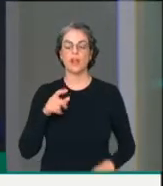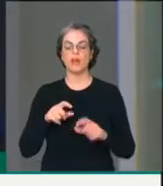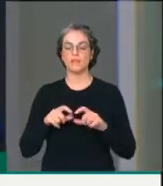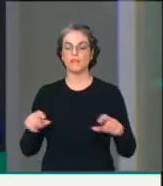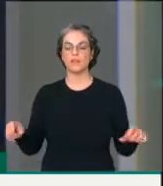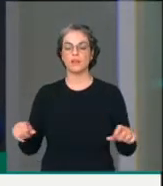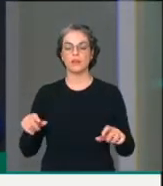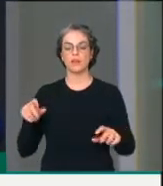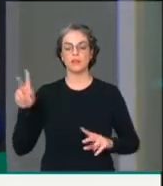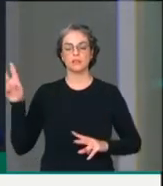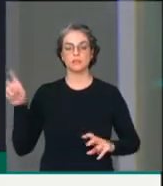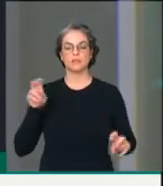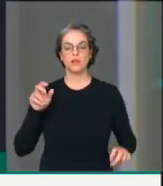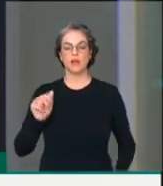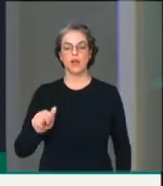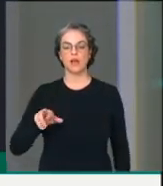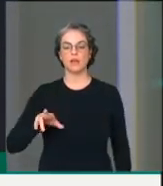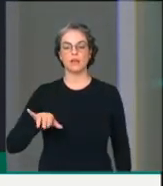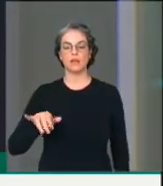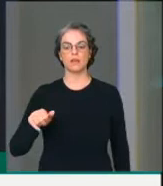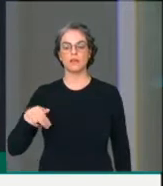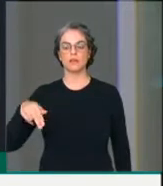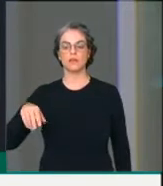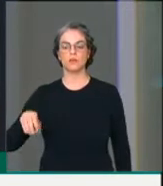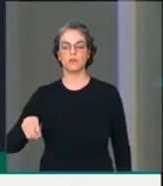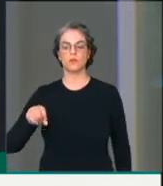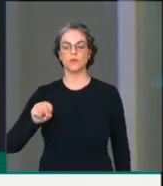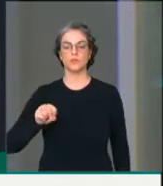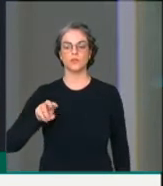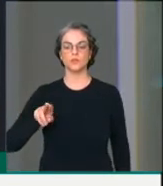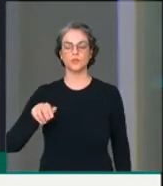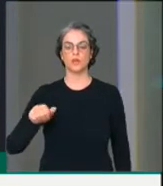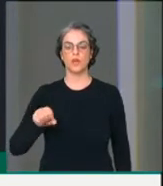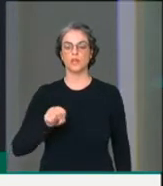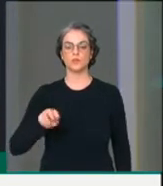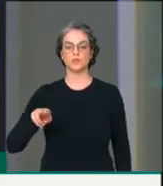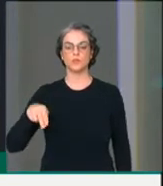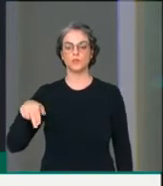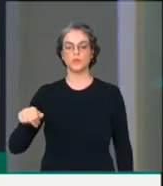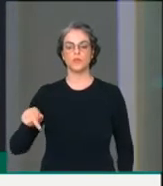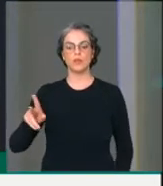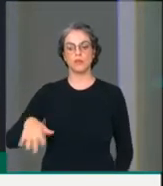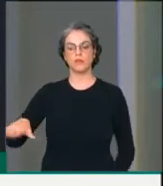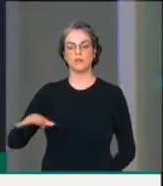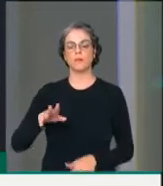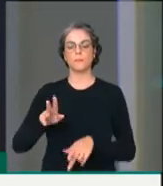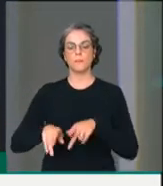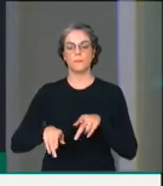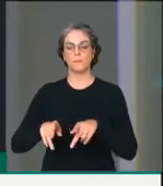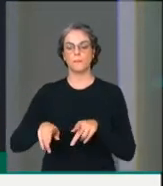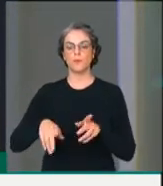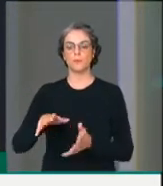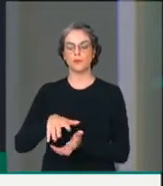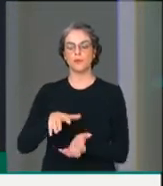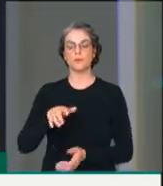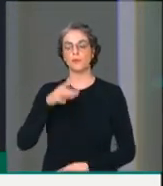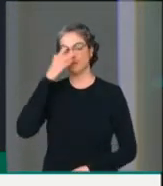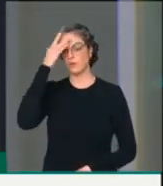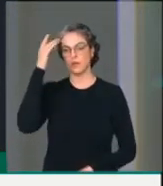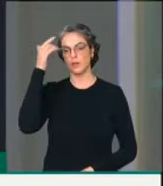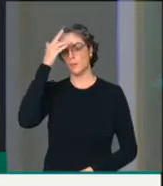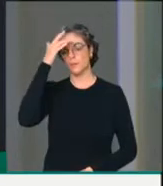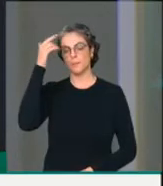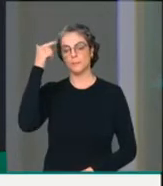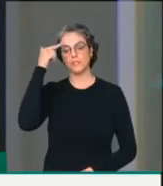Ariano Suassuna, João, Danilo, Vônei, e colegas de Pernambuco. Ele dizia que um otimista é um